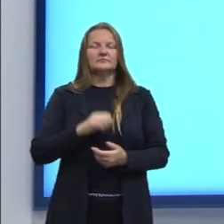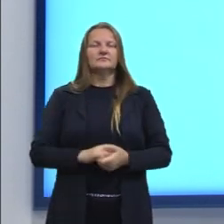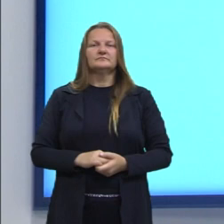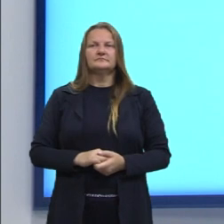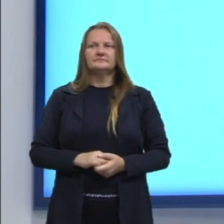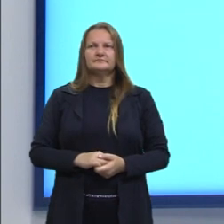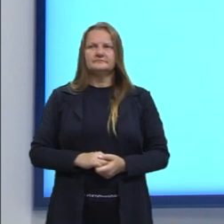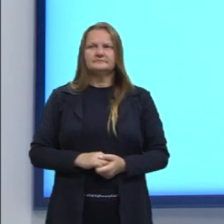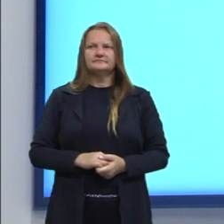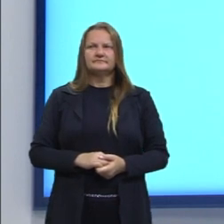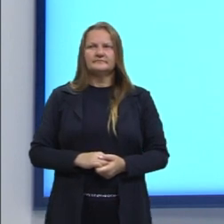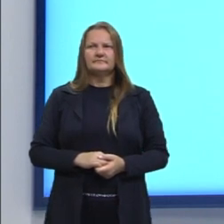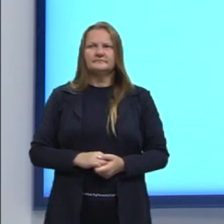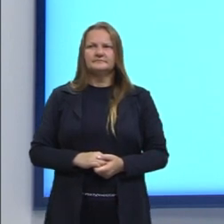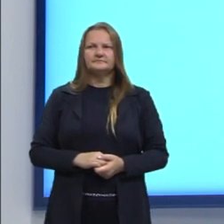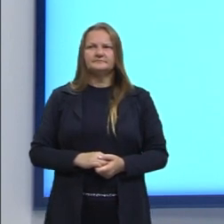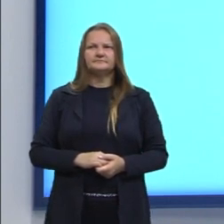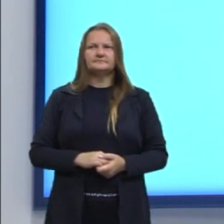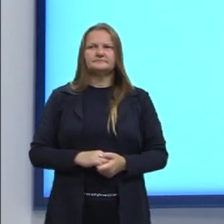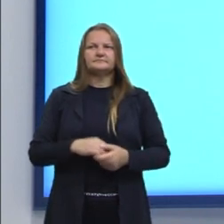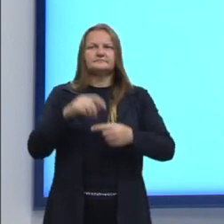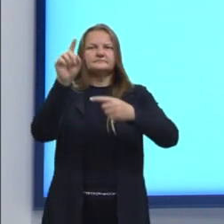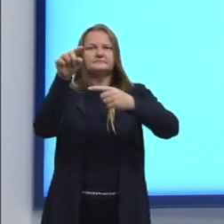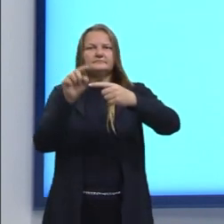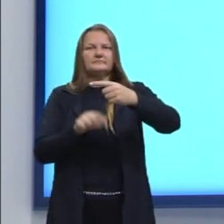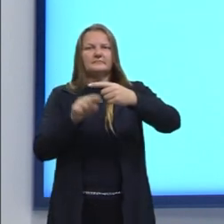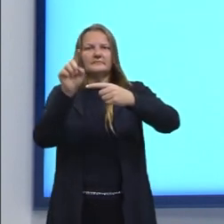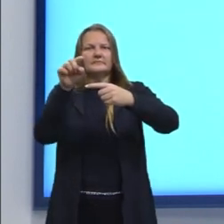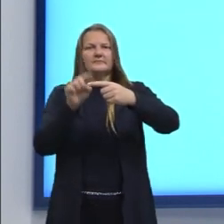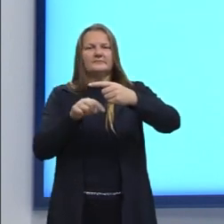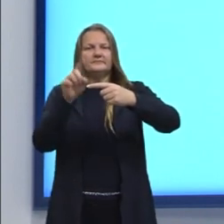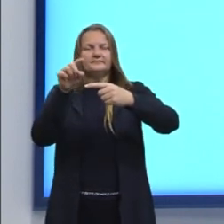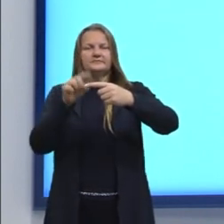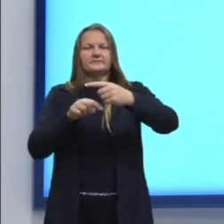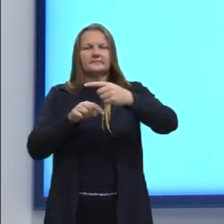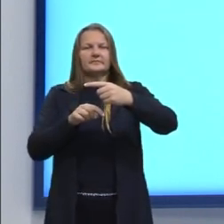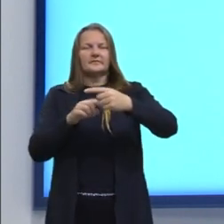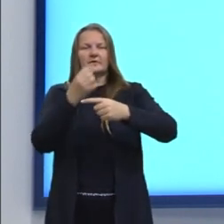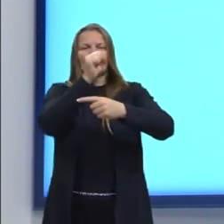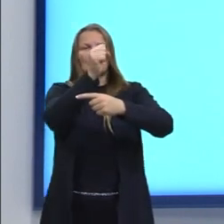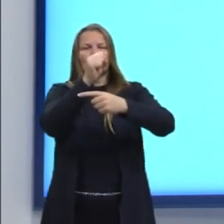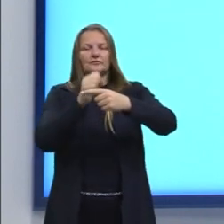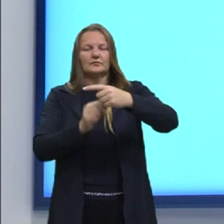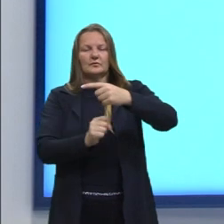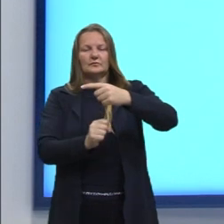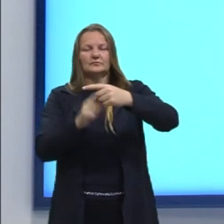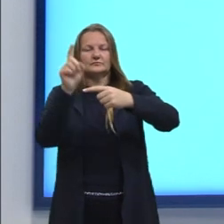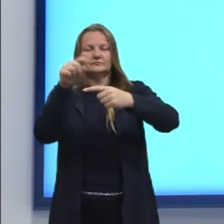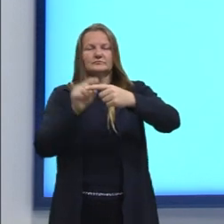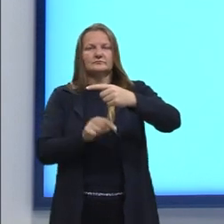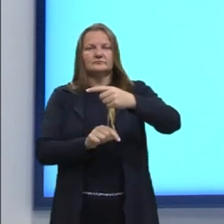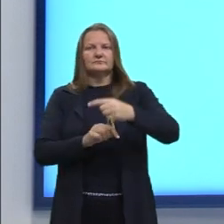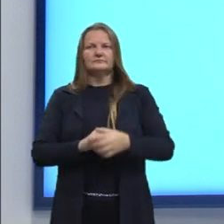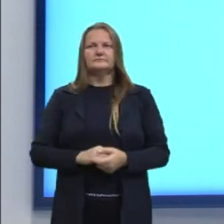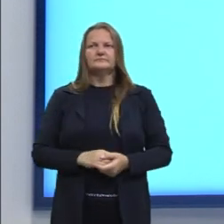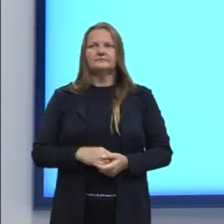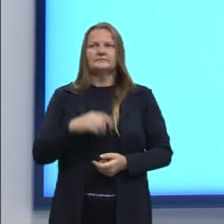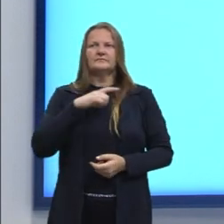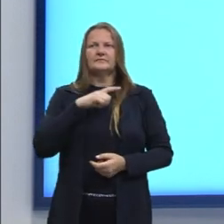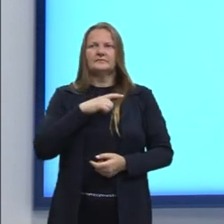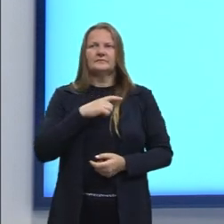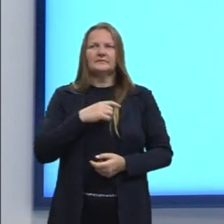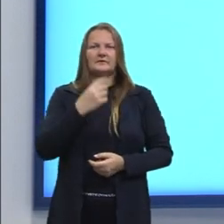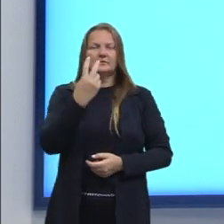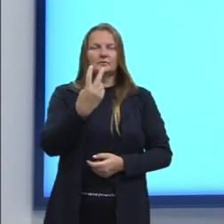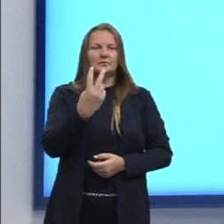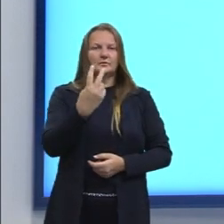E aí, sim, consigo simplificar o fatorial de 8 em cima e embaixo. Aí, eu tenho ainda o fatorial de